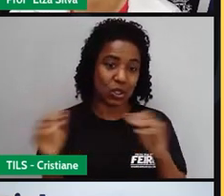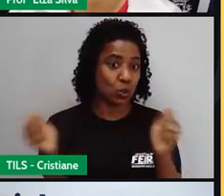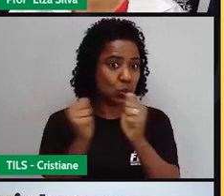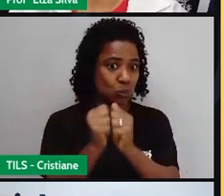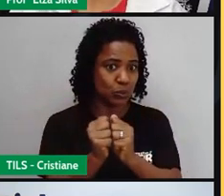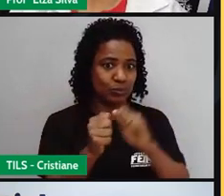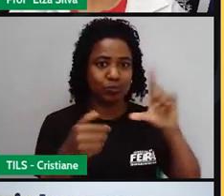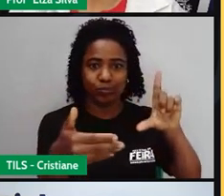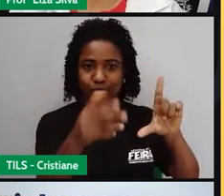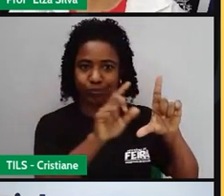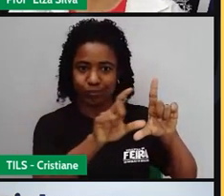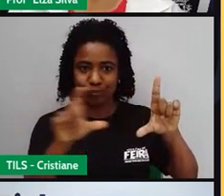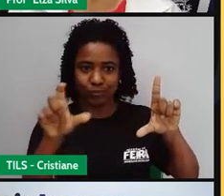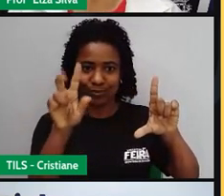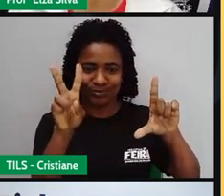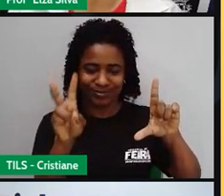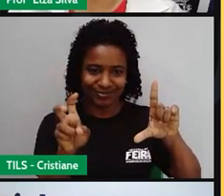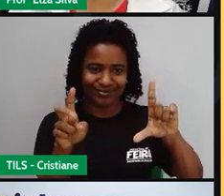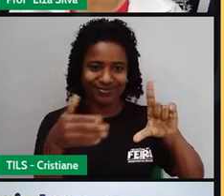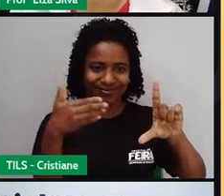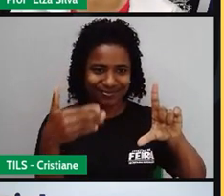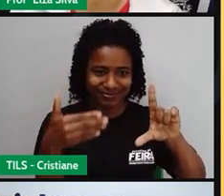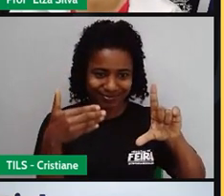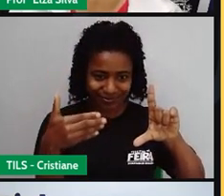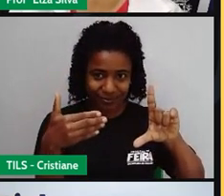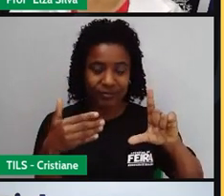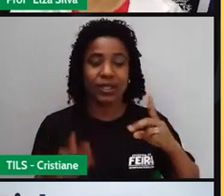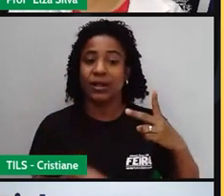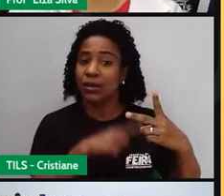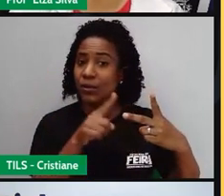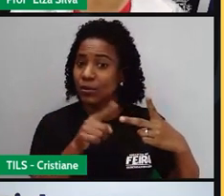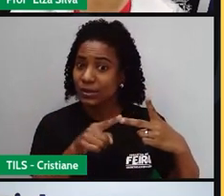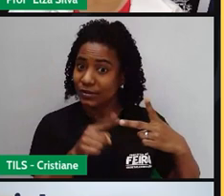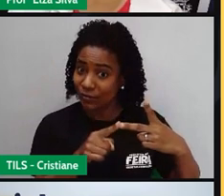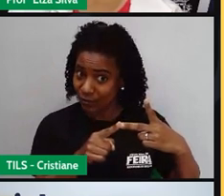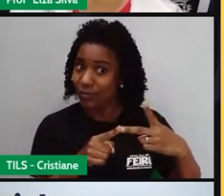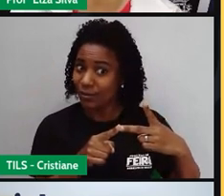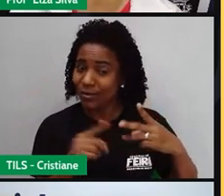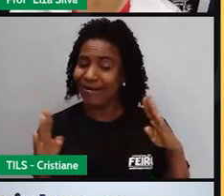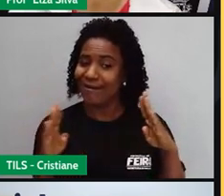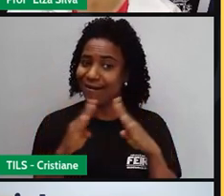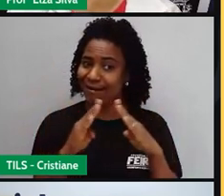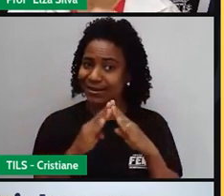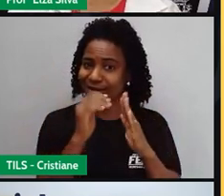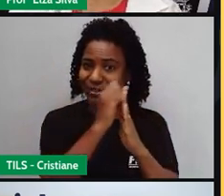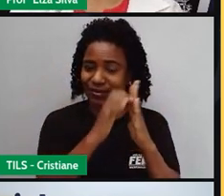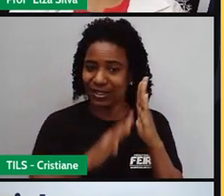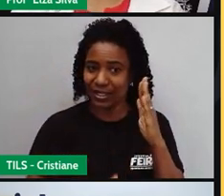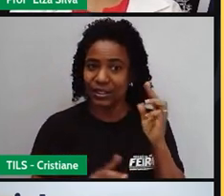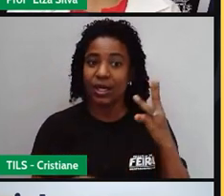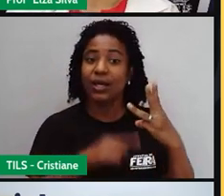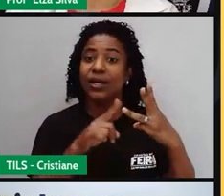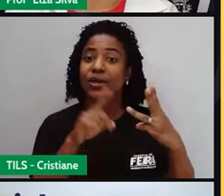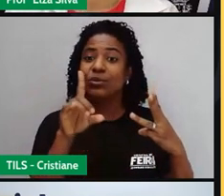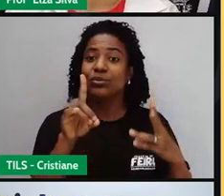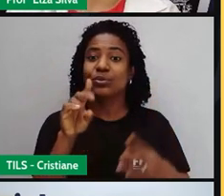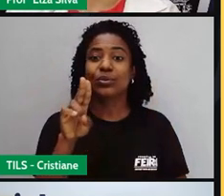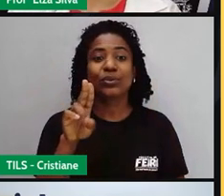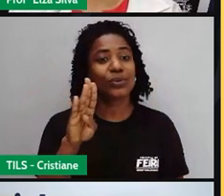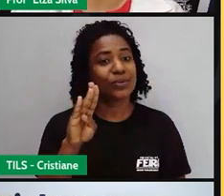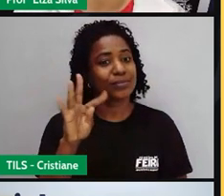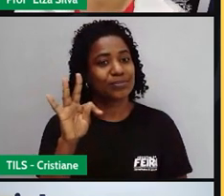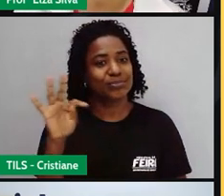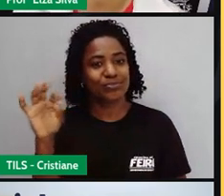Homework, atividade de casa e doubts, aquelas dúvidas que vão surgir, mas não se preocupe,